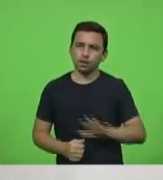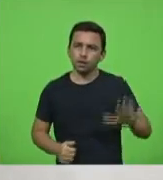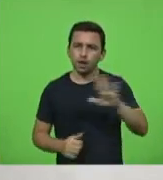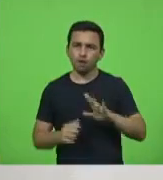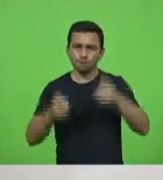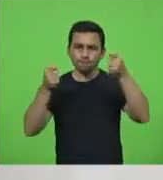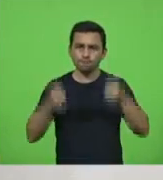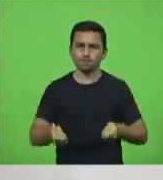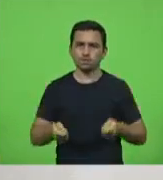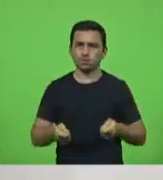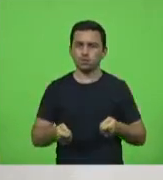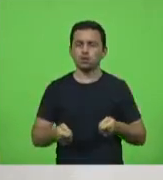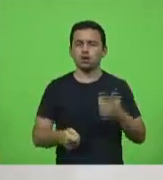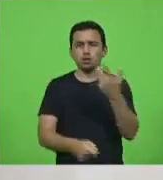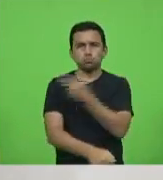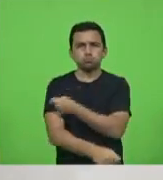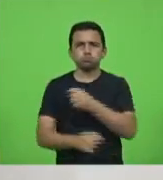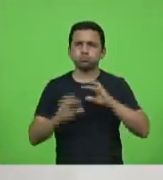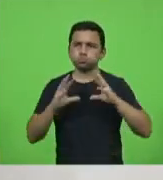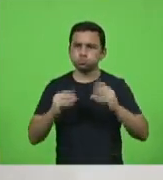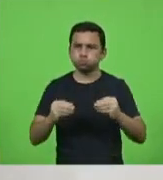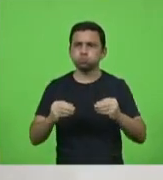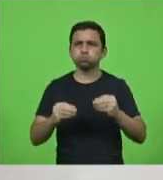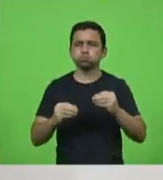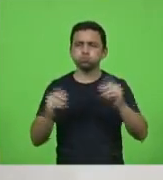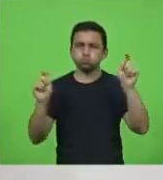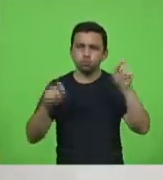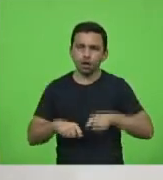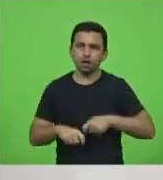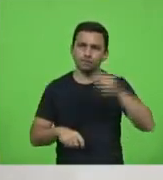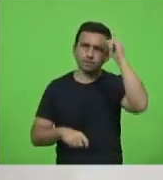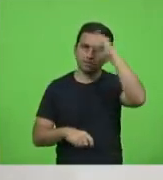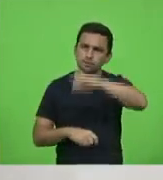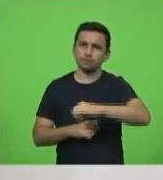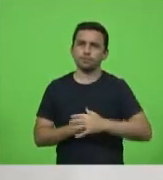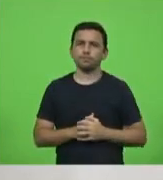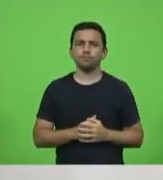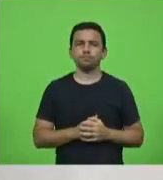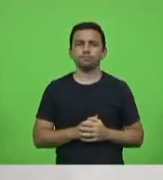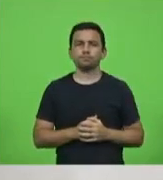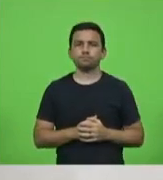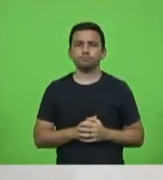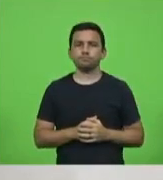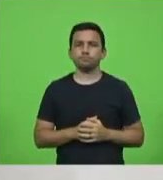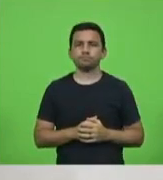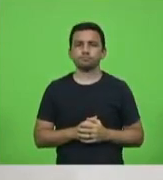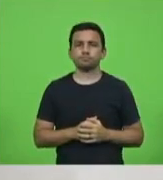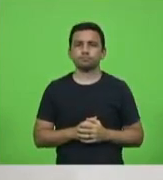imunização de todos os brasileiros possa ser possível. De toda forma,